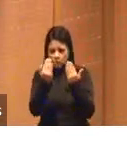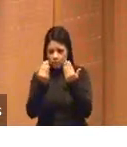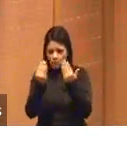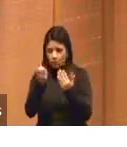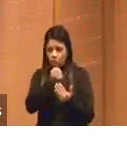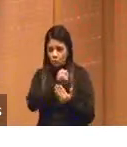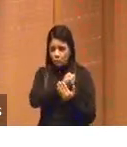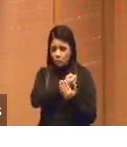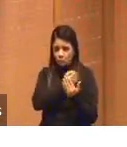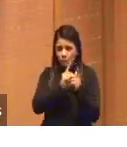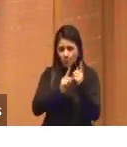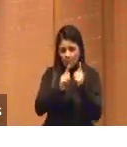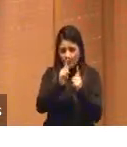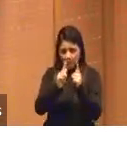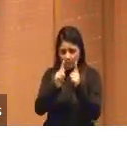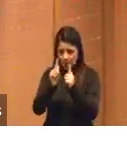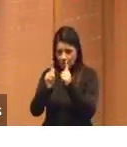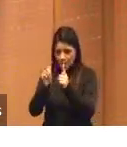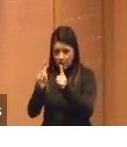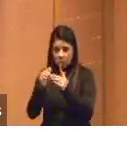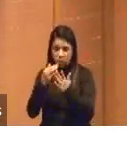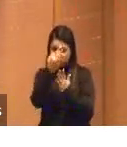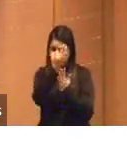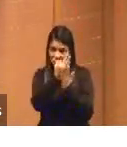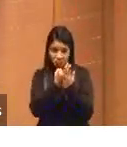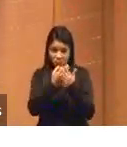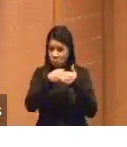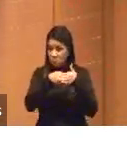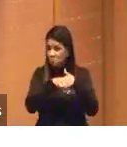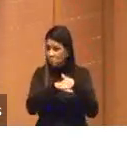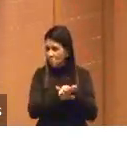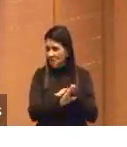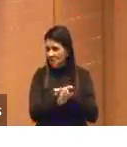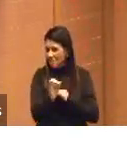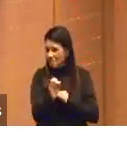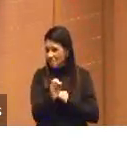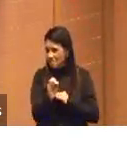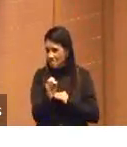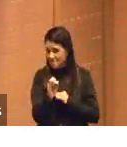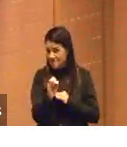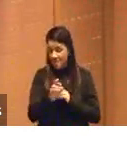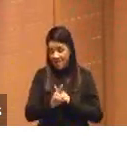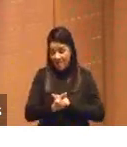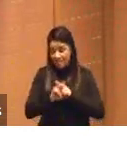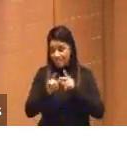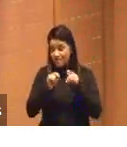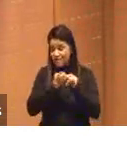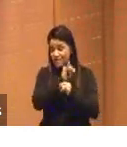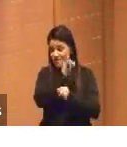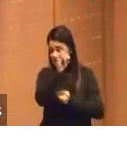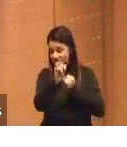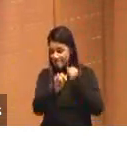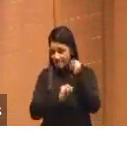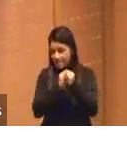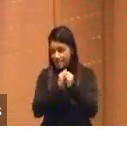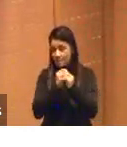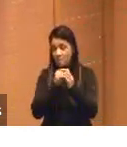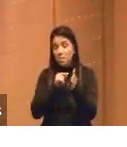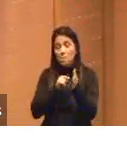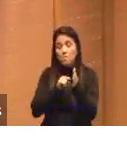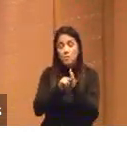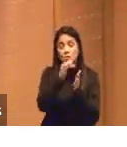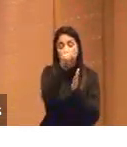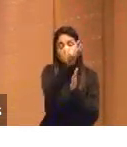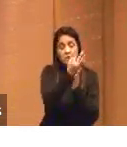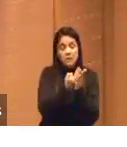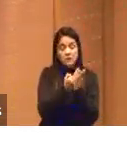que ele guarda, ele não guarda texto, isso surpreende as pessoas, ele é diferente da internet, se você perguntar de onde veio aquele